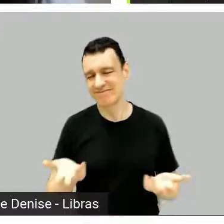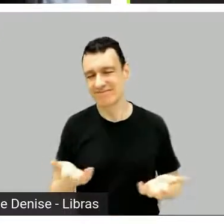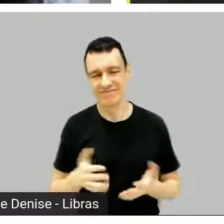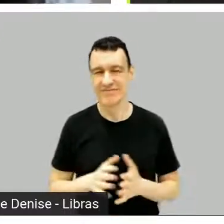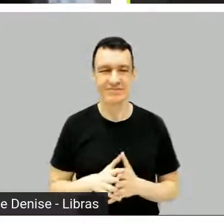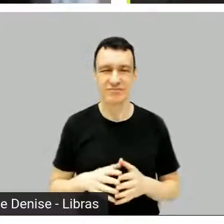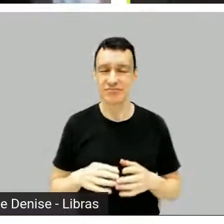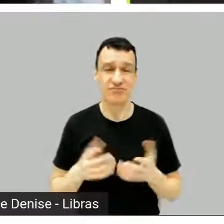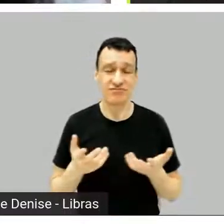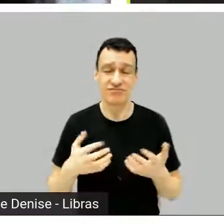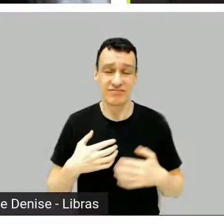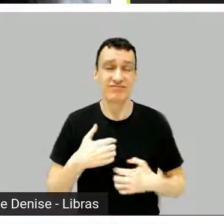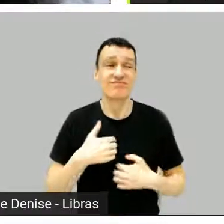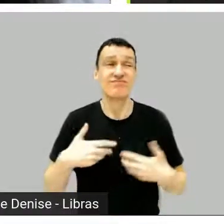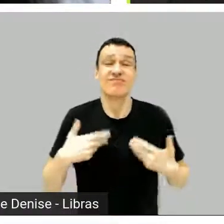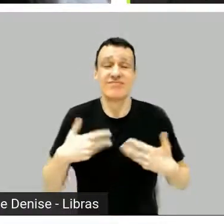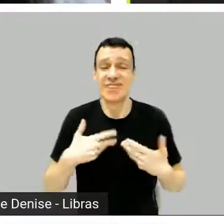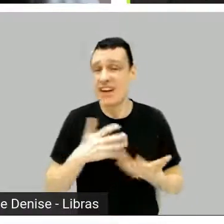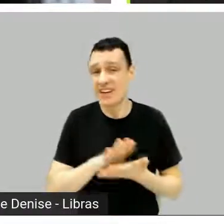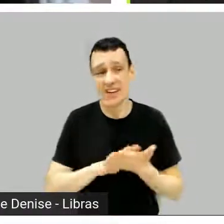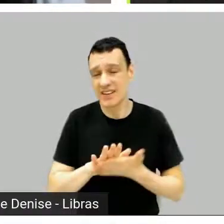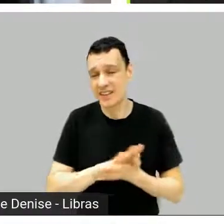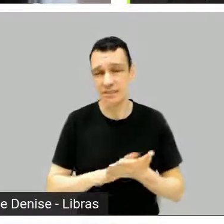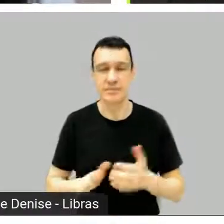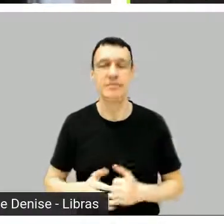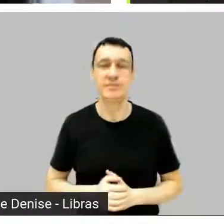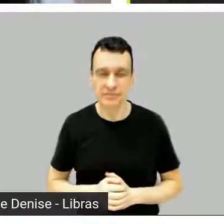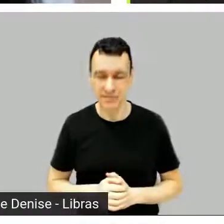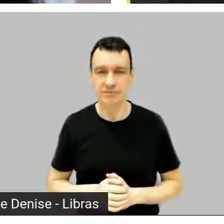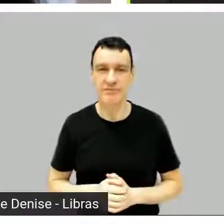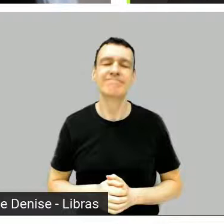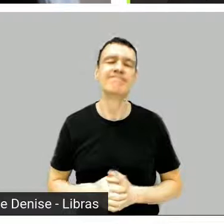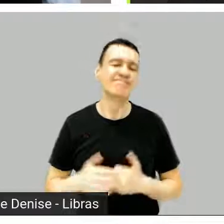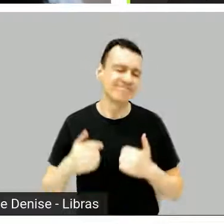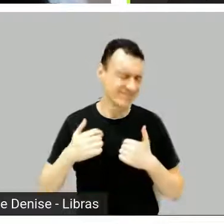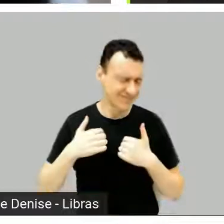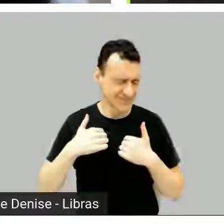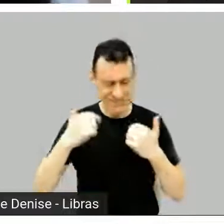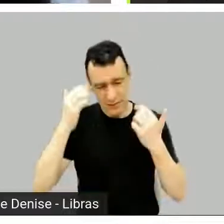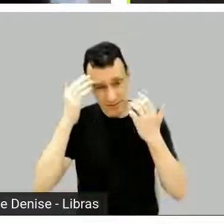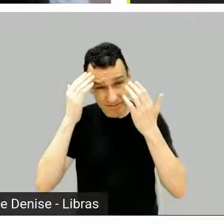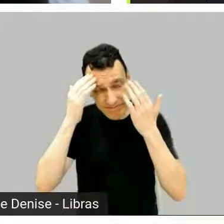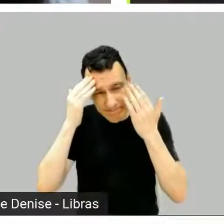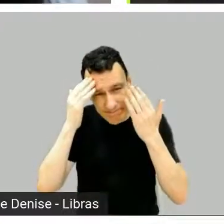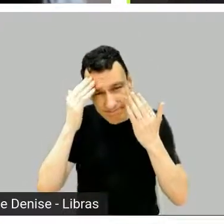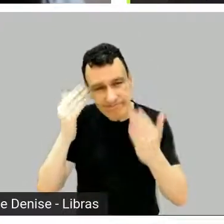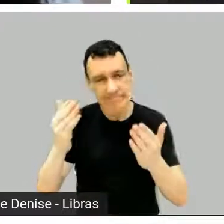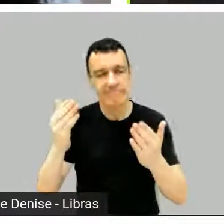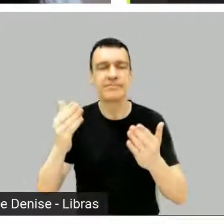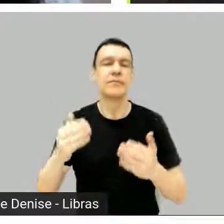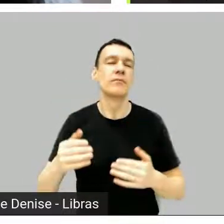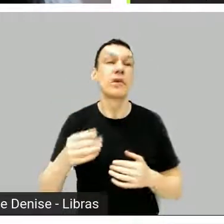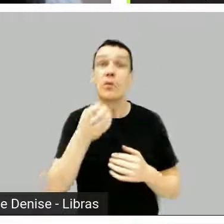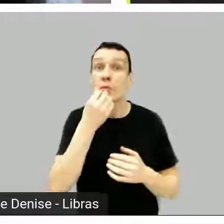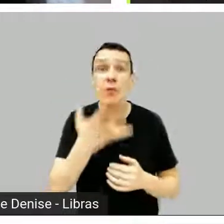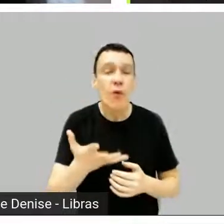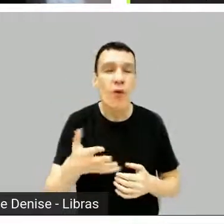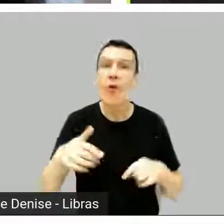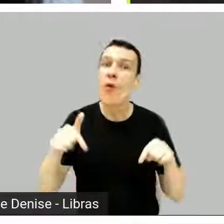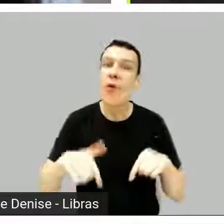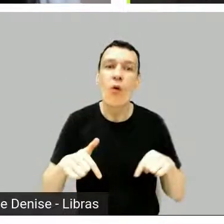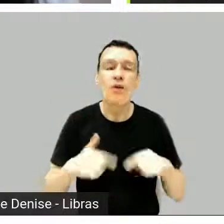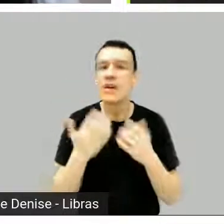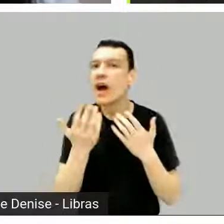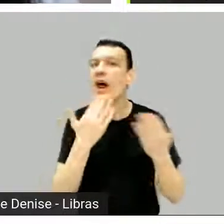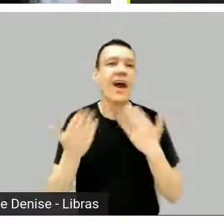Super concordo. Davi, eu te agradeço muito a presença aqui. Eu acho que foi uma delícia esse papo, né? Que